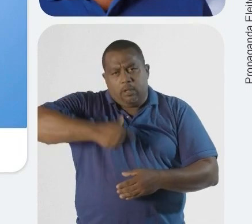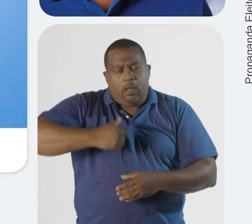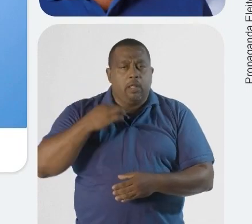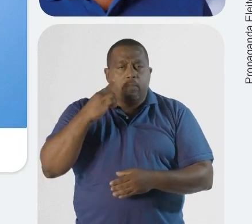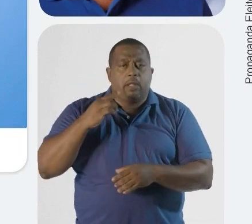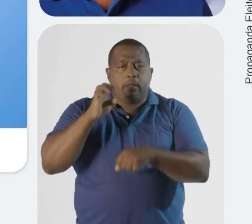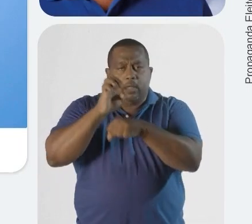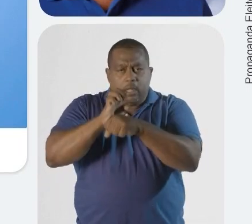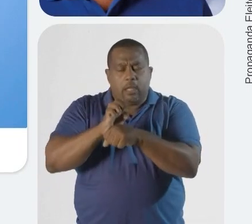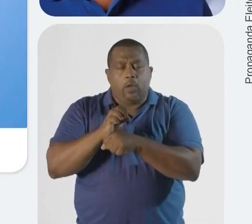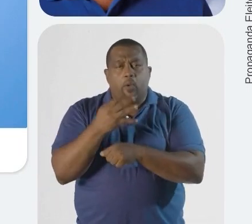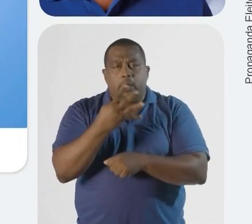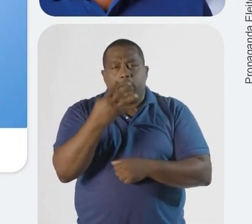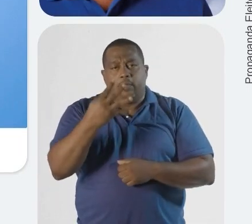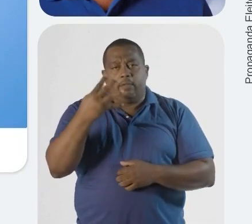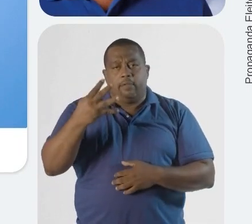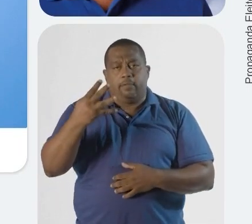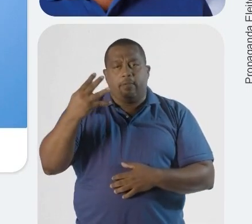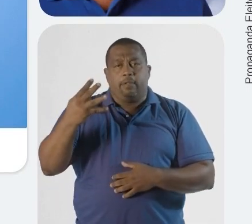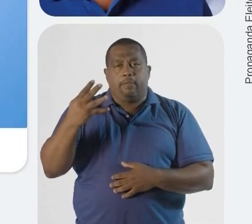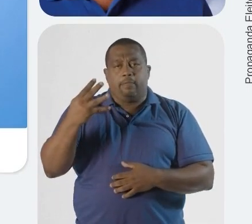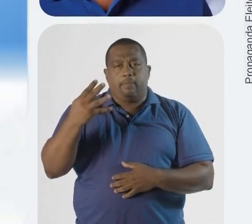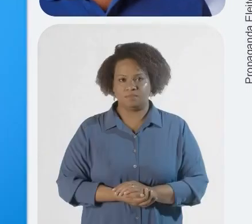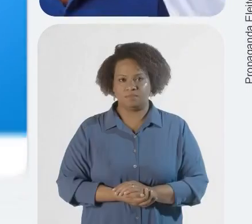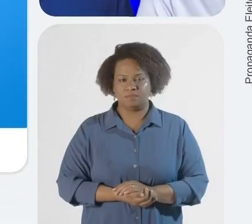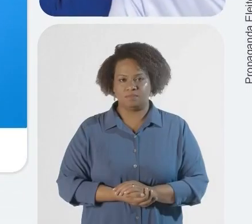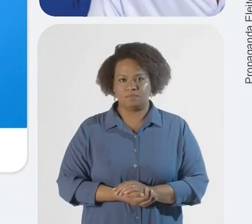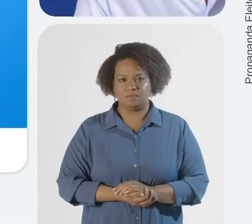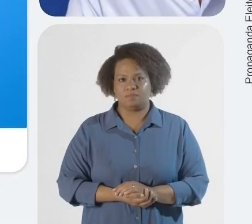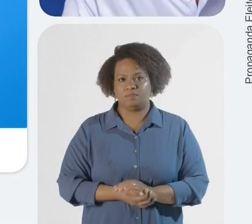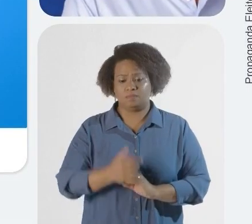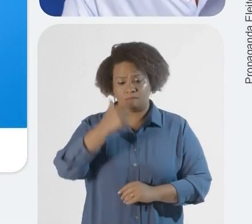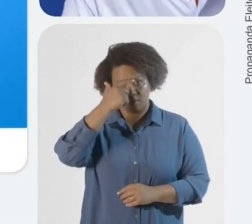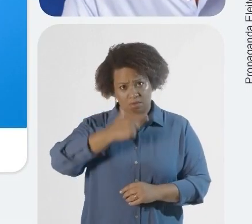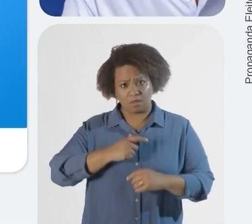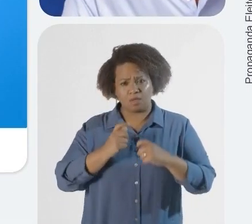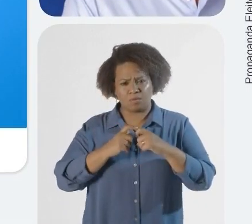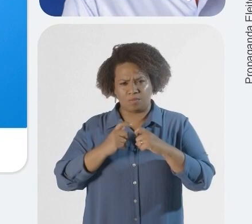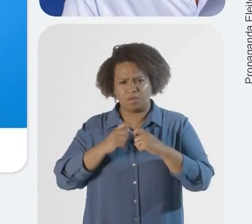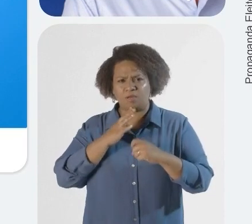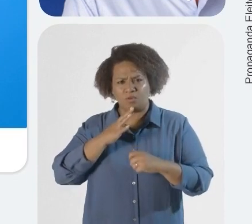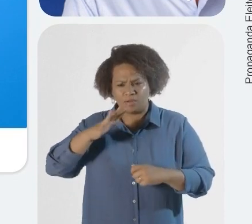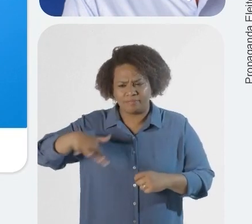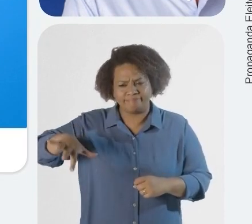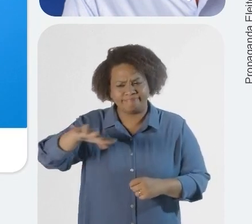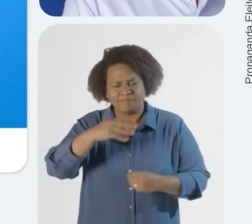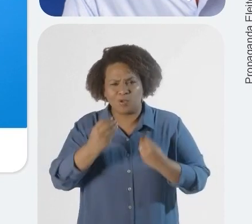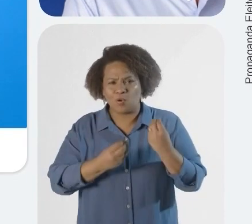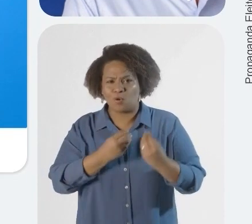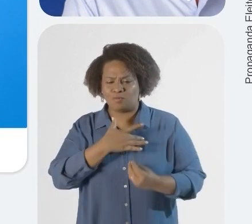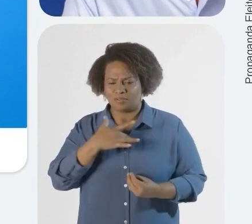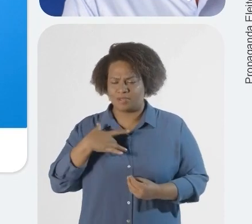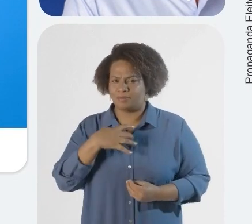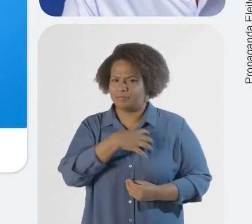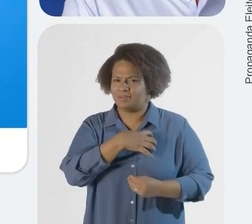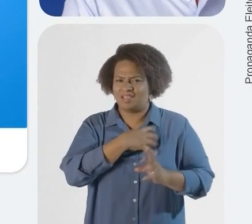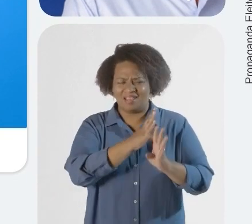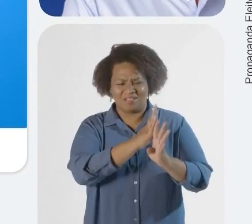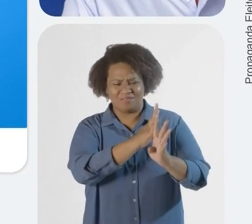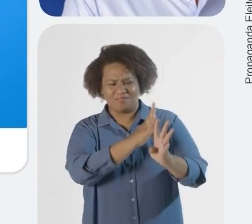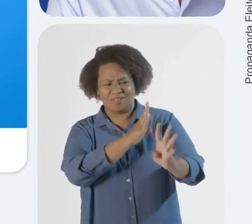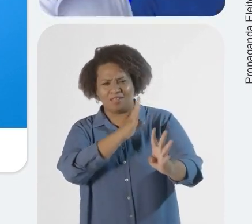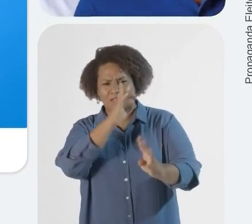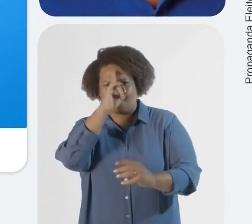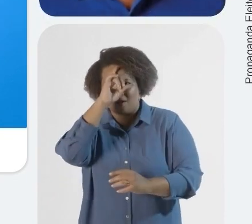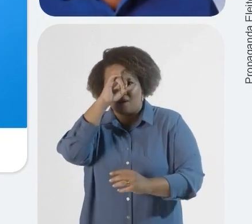Red, deputado estadual, 44, 4, 4, 4, 4. Como médico, conheço a realidade da saúde na Bahia. Fila dos hospitais, gente